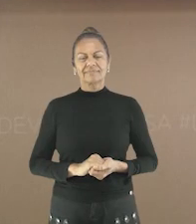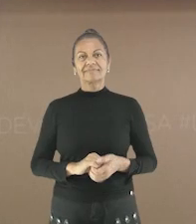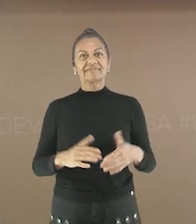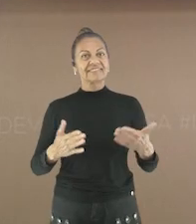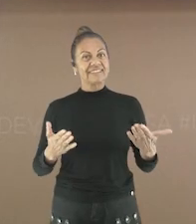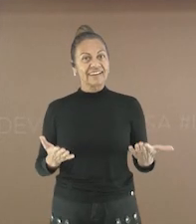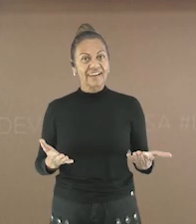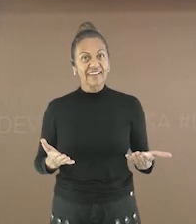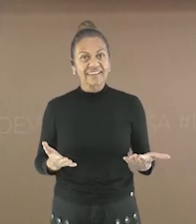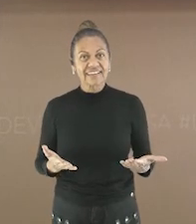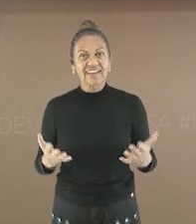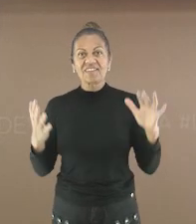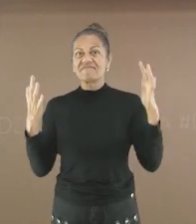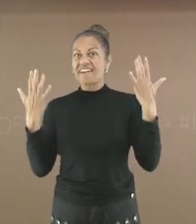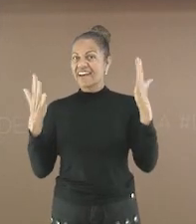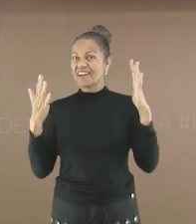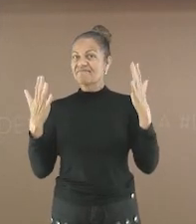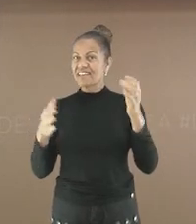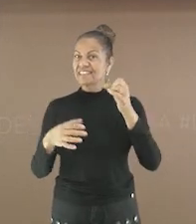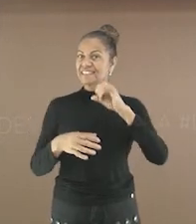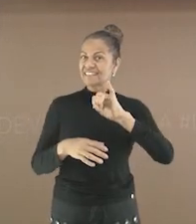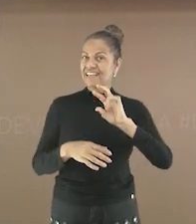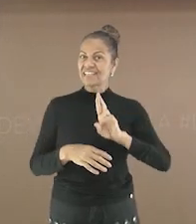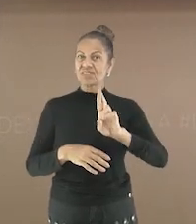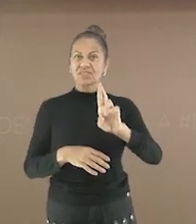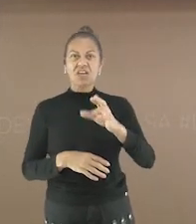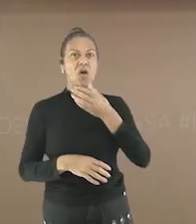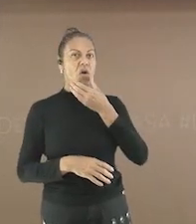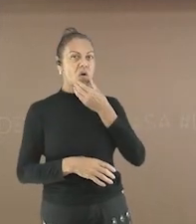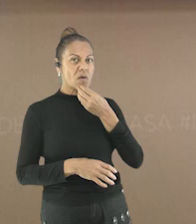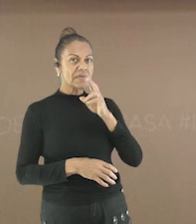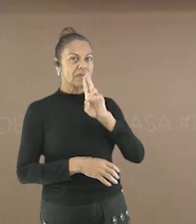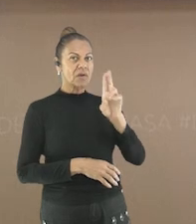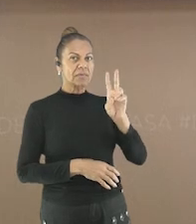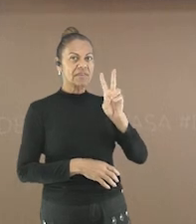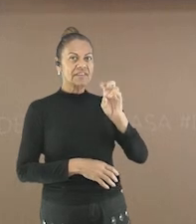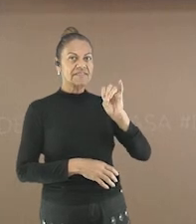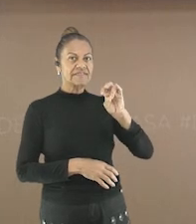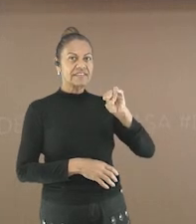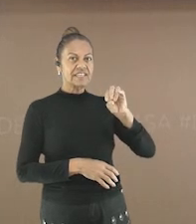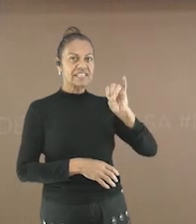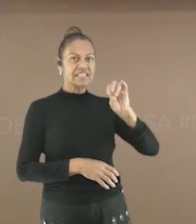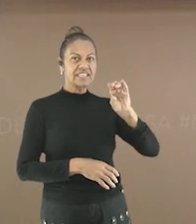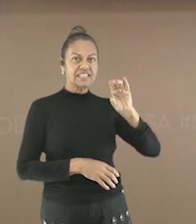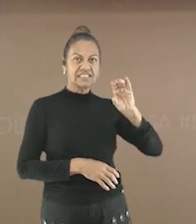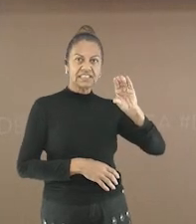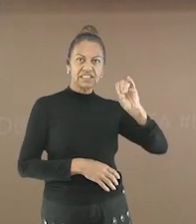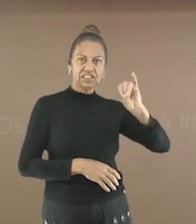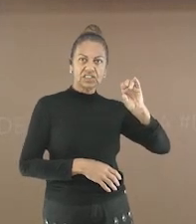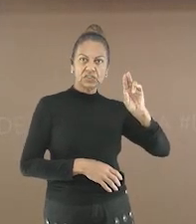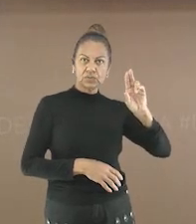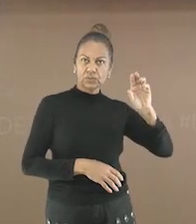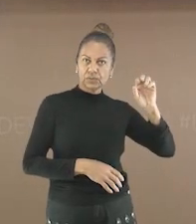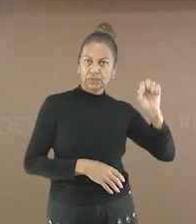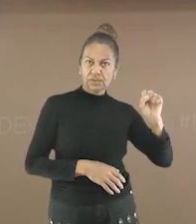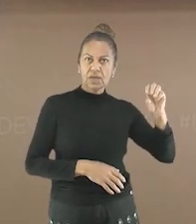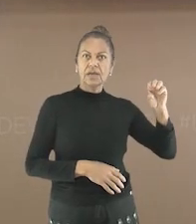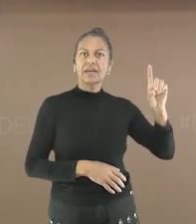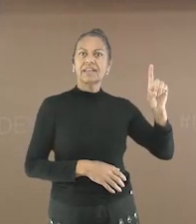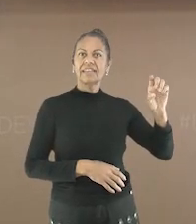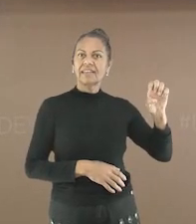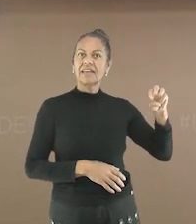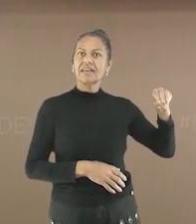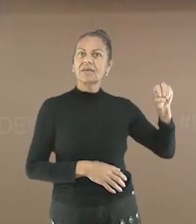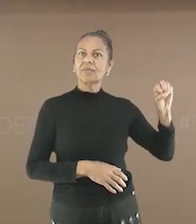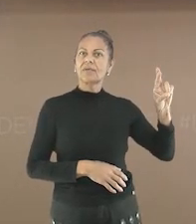E aí? Parabéns para quem disse que é Vinícias de Moraes Tá aqui, ó, no alto Tá vendo? Ó, o autor da